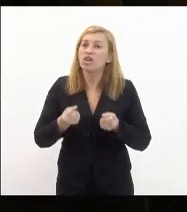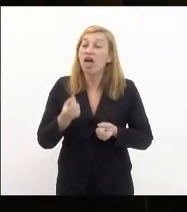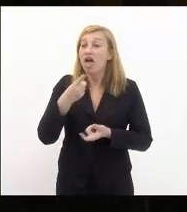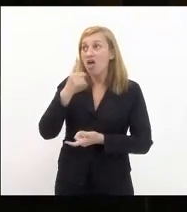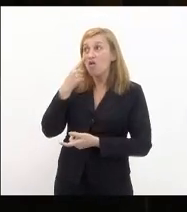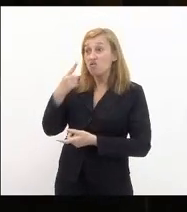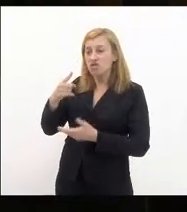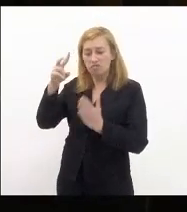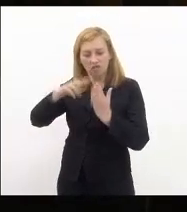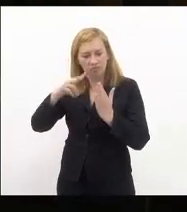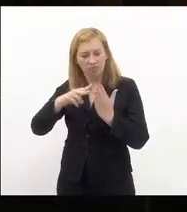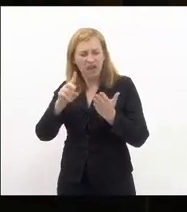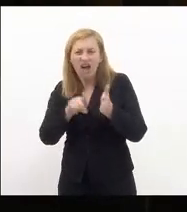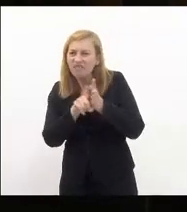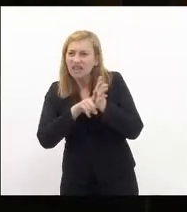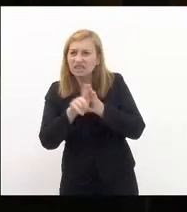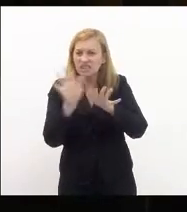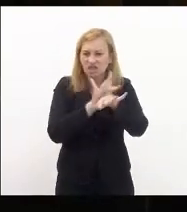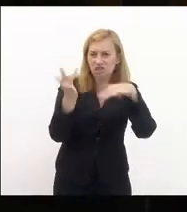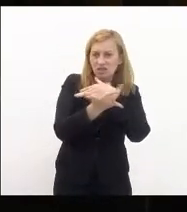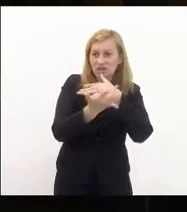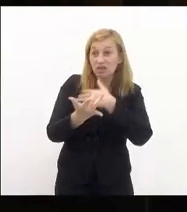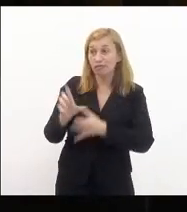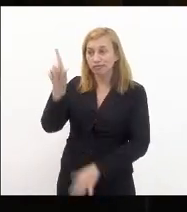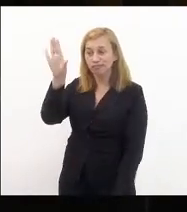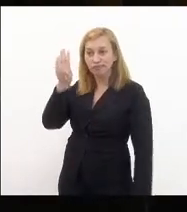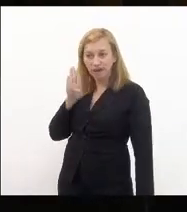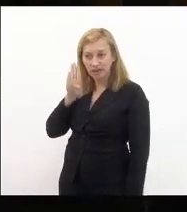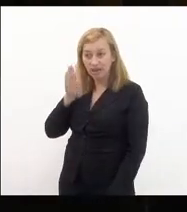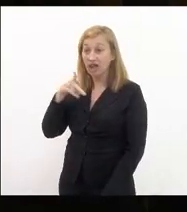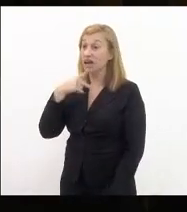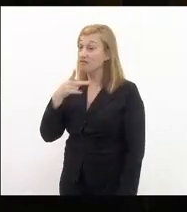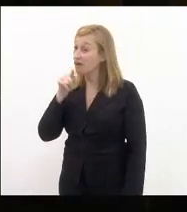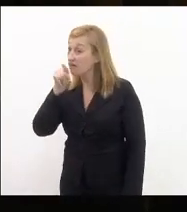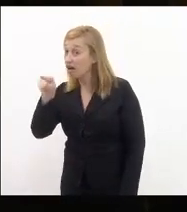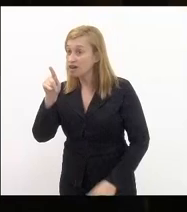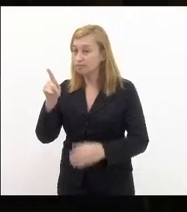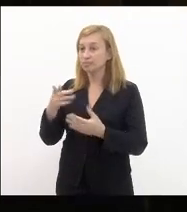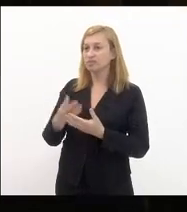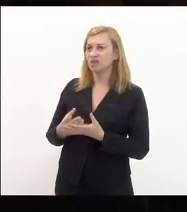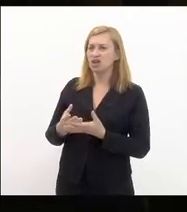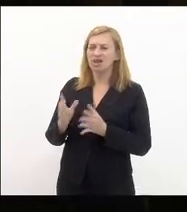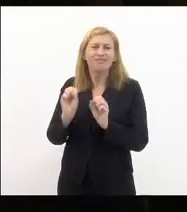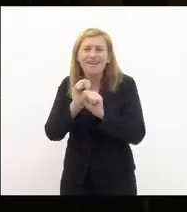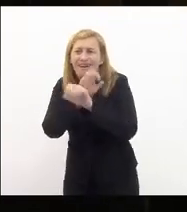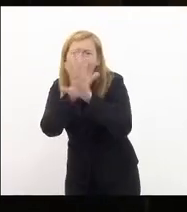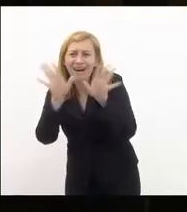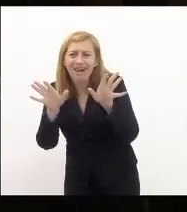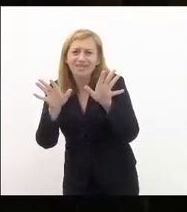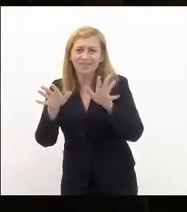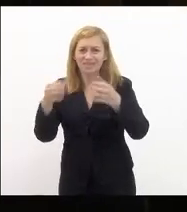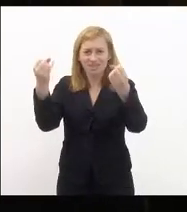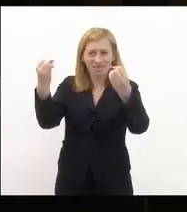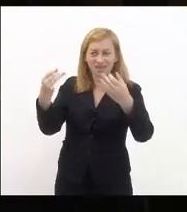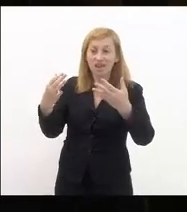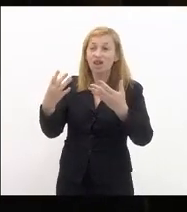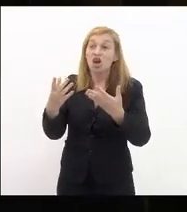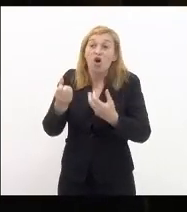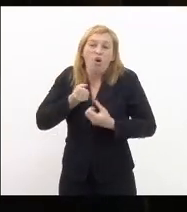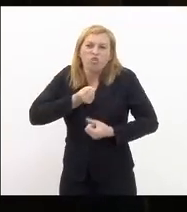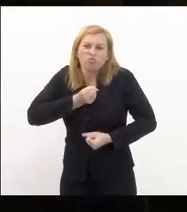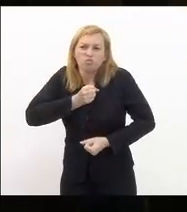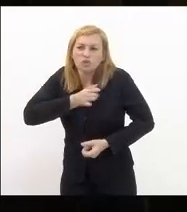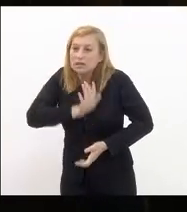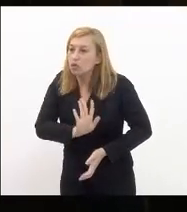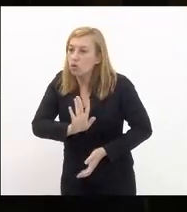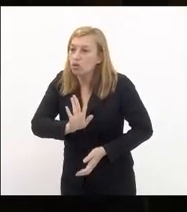analisando as redes sociais da candidata que ela botava lá de forma muito clara e explícita que odeia